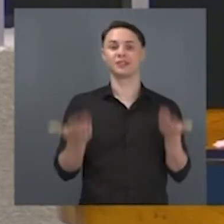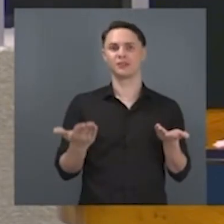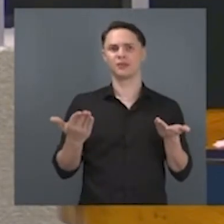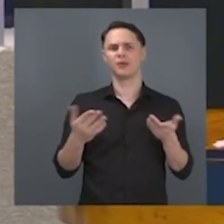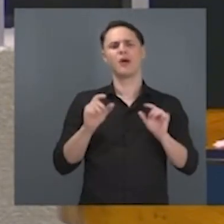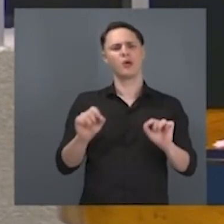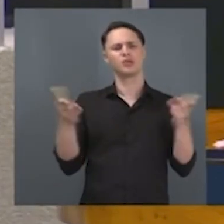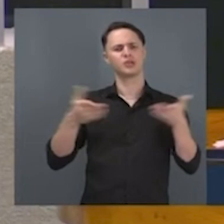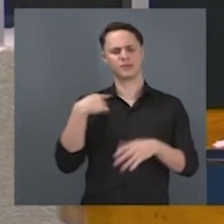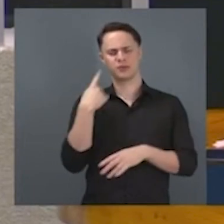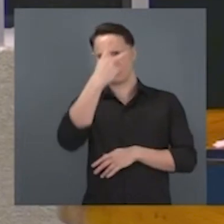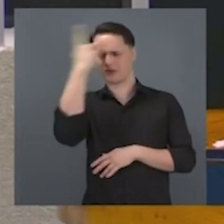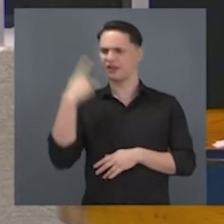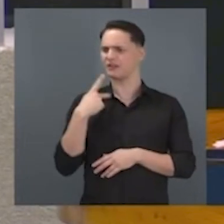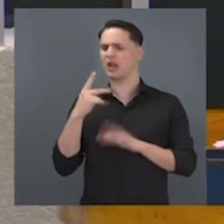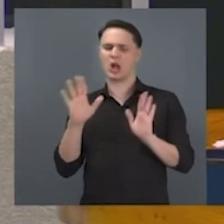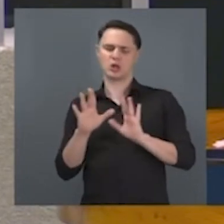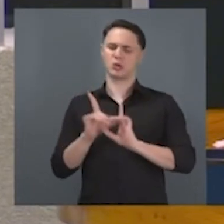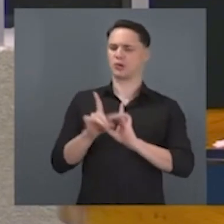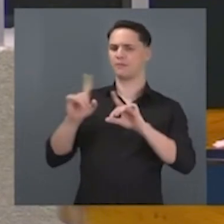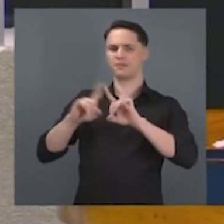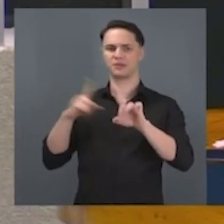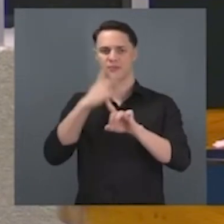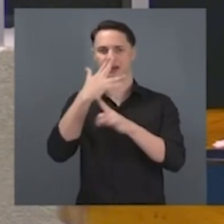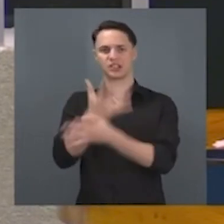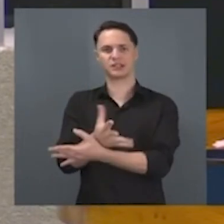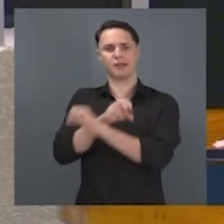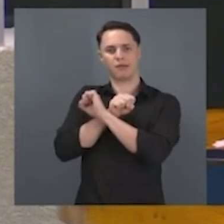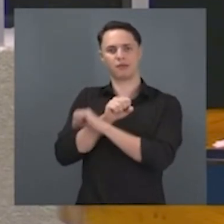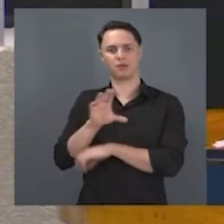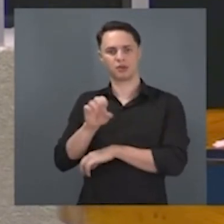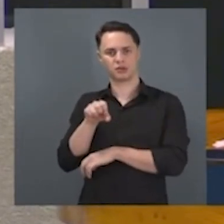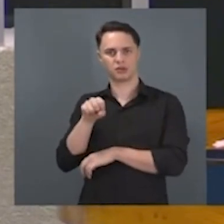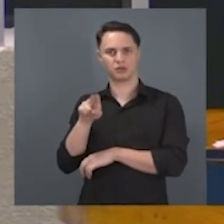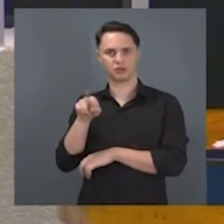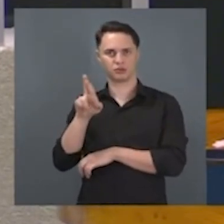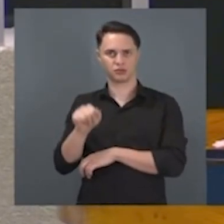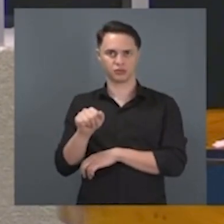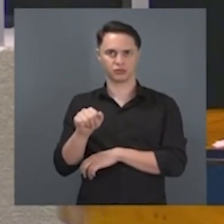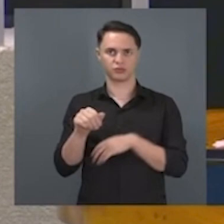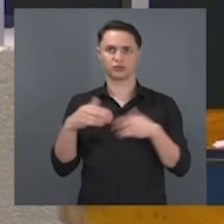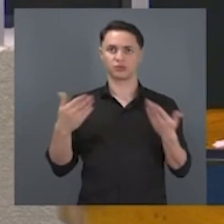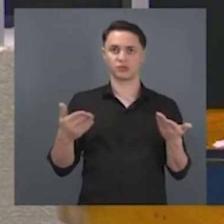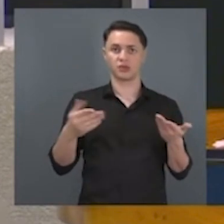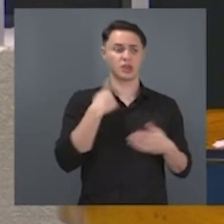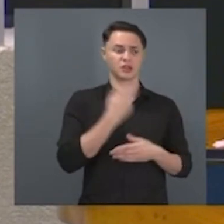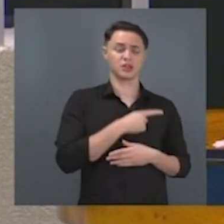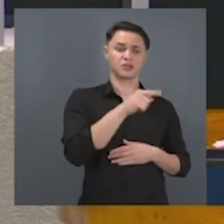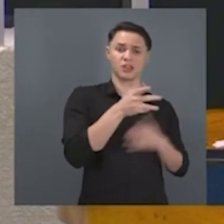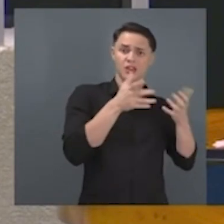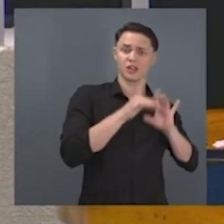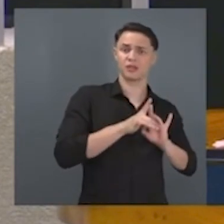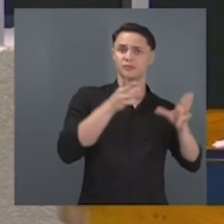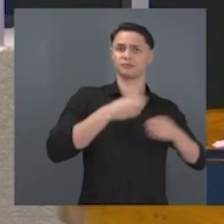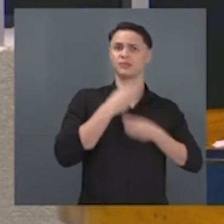democrata? E quem está contra a censura, a favor da liberdade de expressão? Quem vai